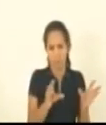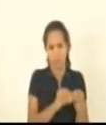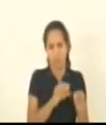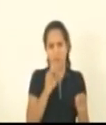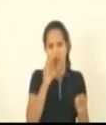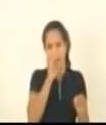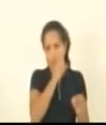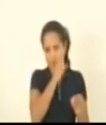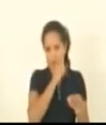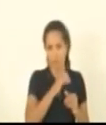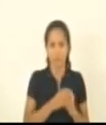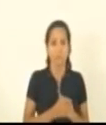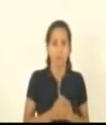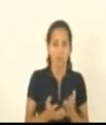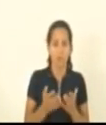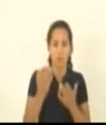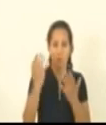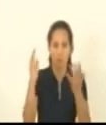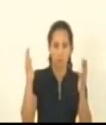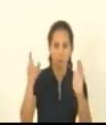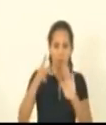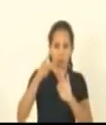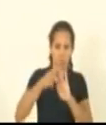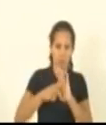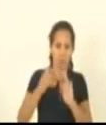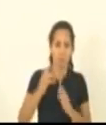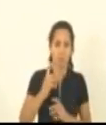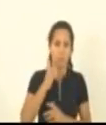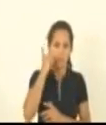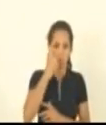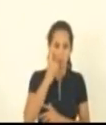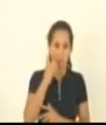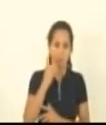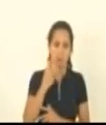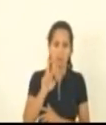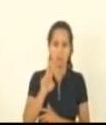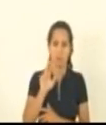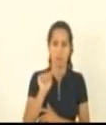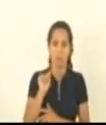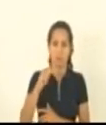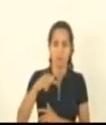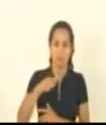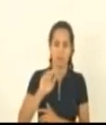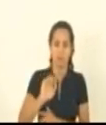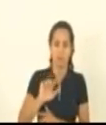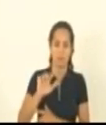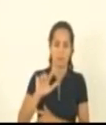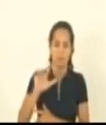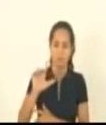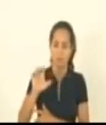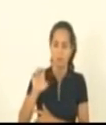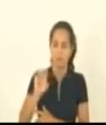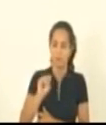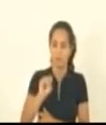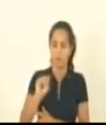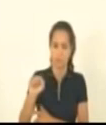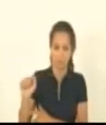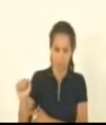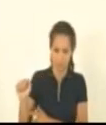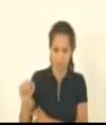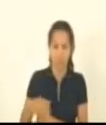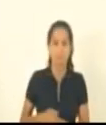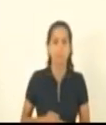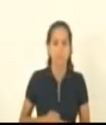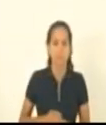primeiro parabenizando o projeto da deputada Raquel Lessa mesmo com o entendimento da maioria dos